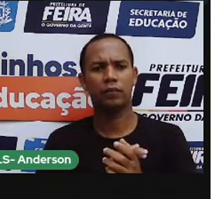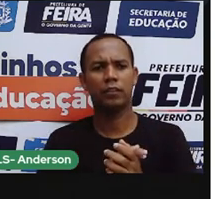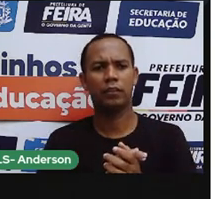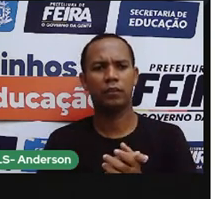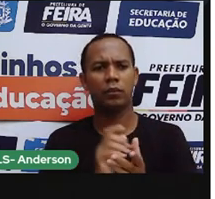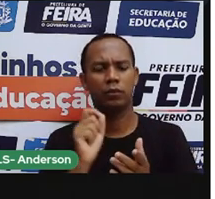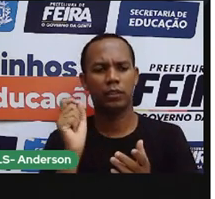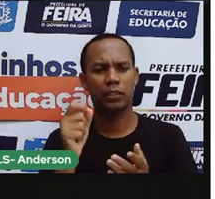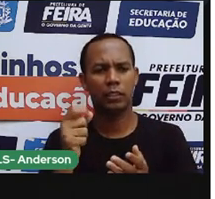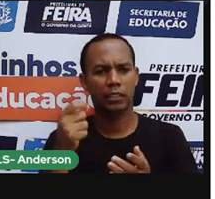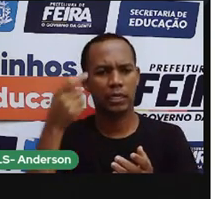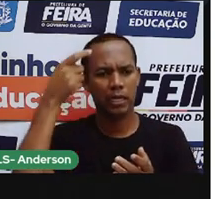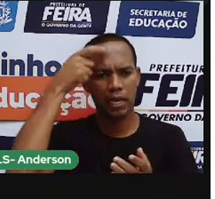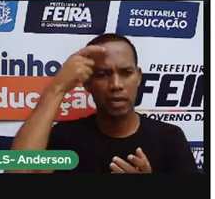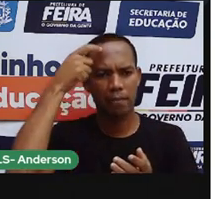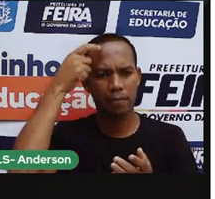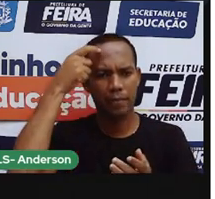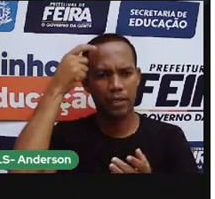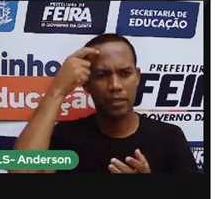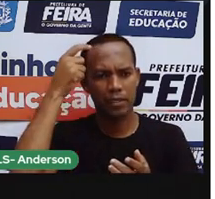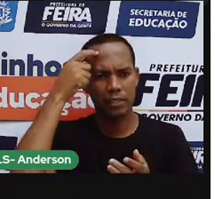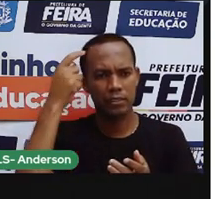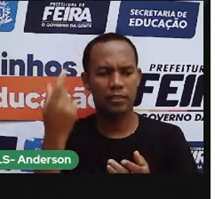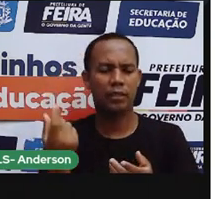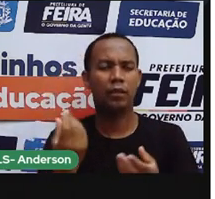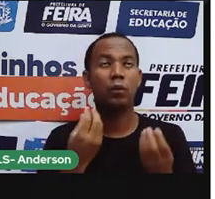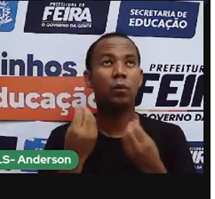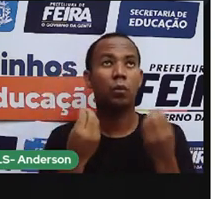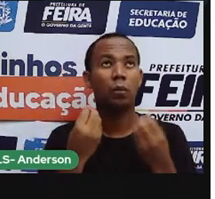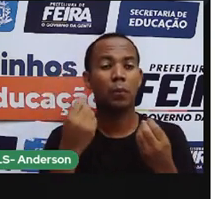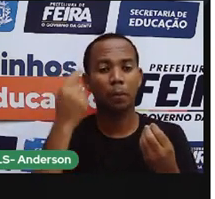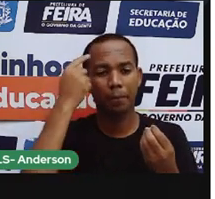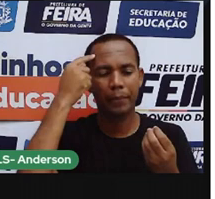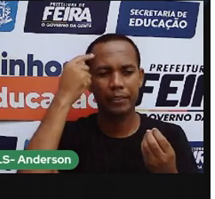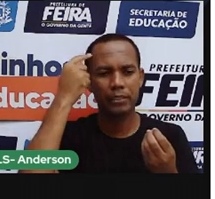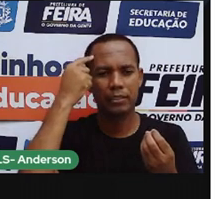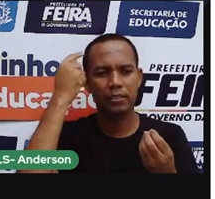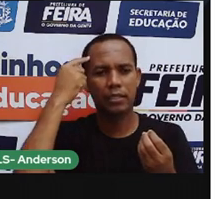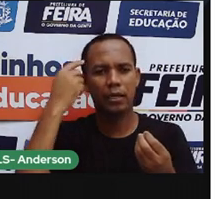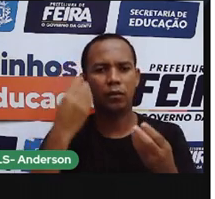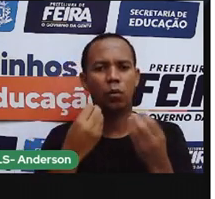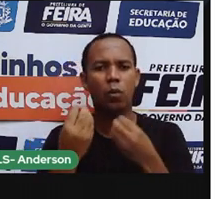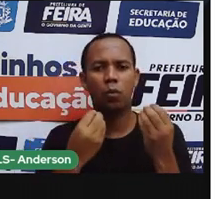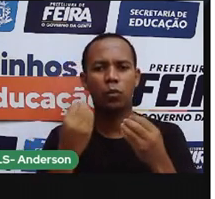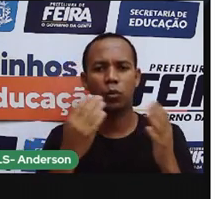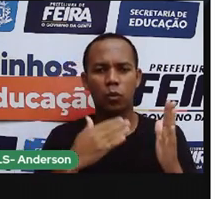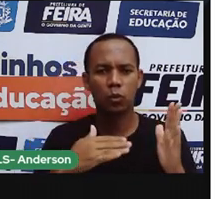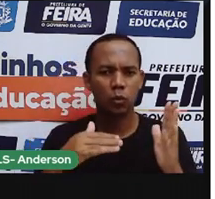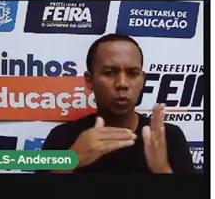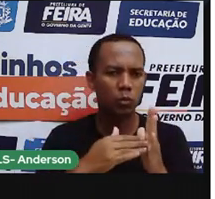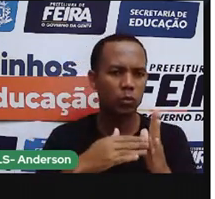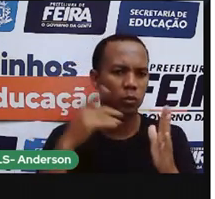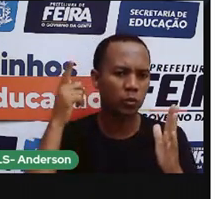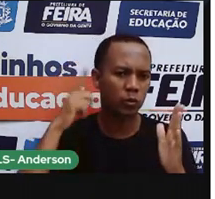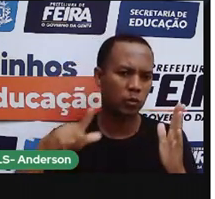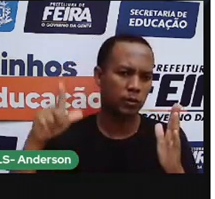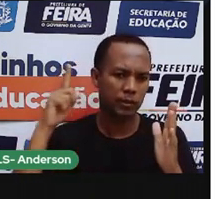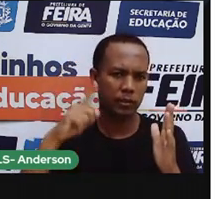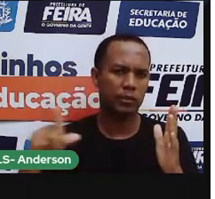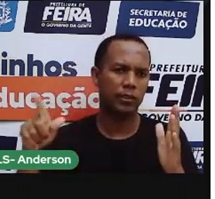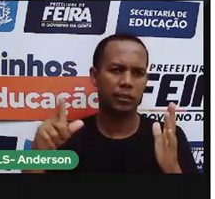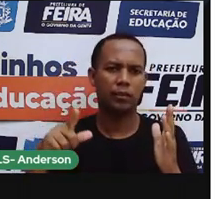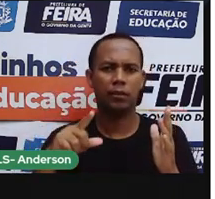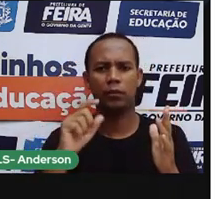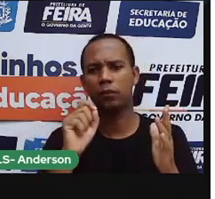transição dentro da cabeça da própria. Então, ainda é muito complexo que todos consigam fazer ao mesmo tempo tudo